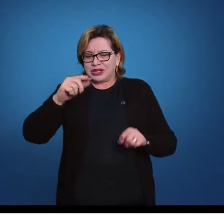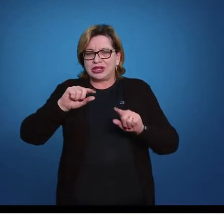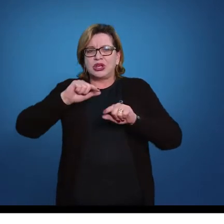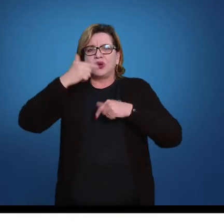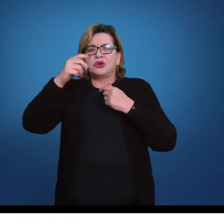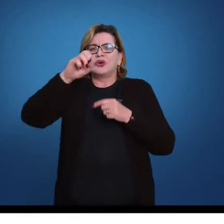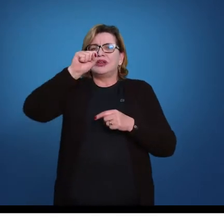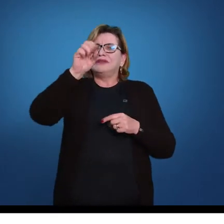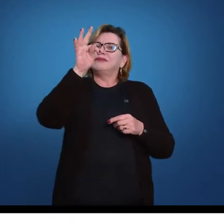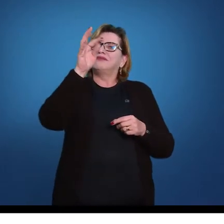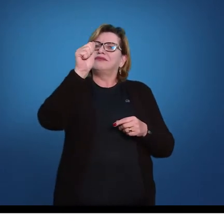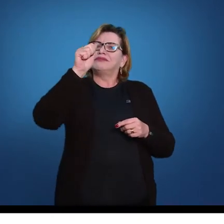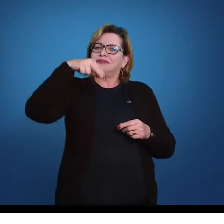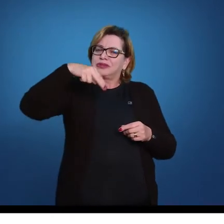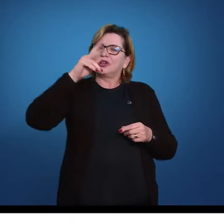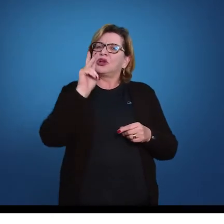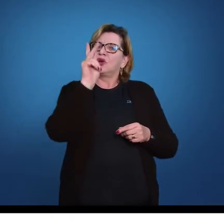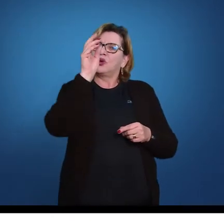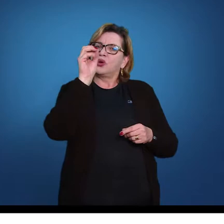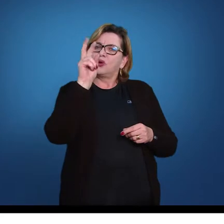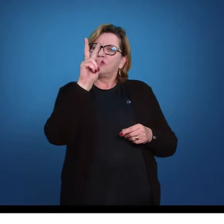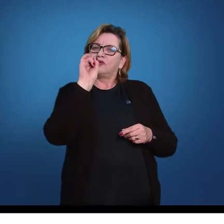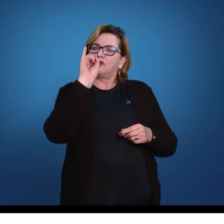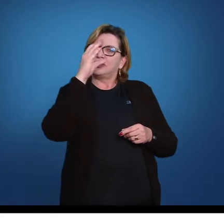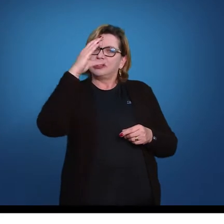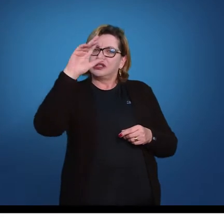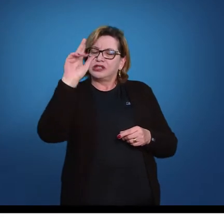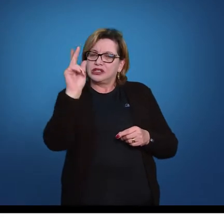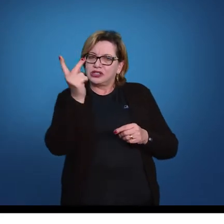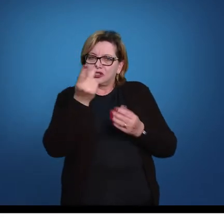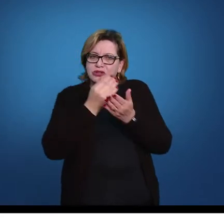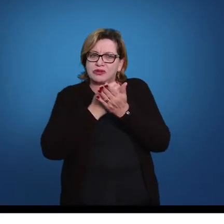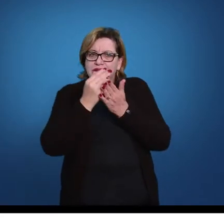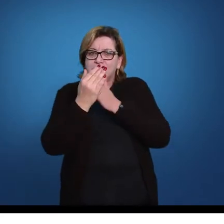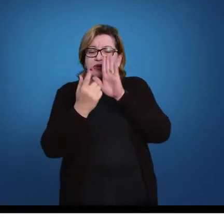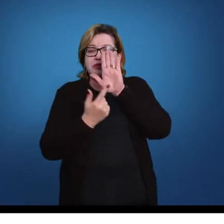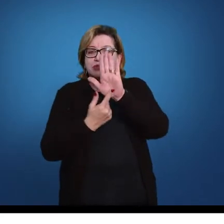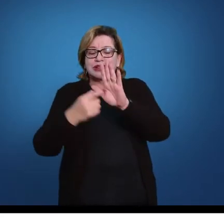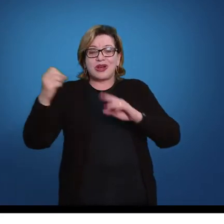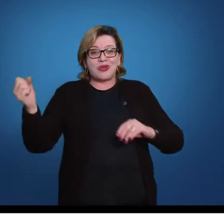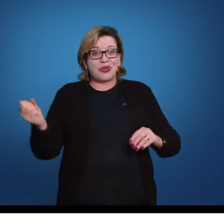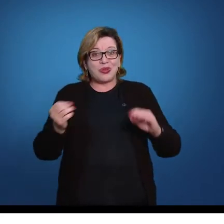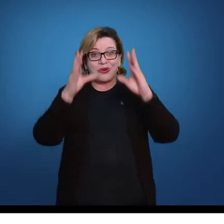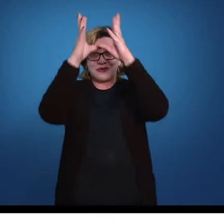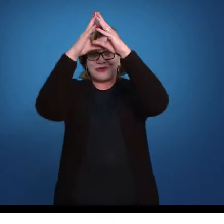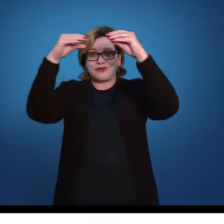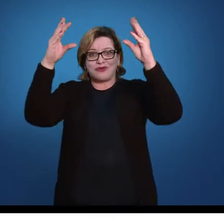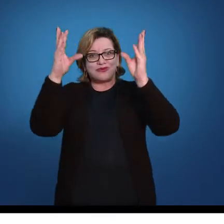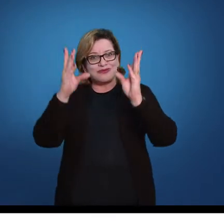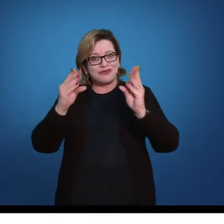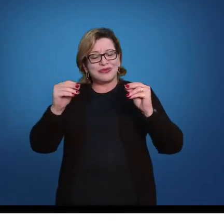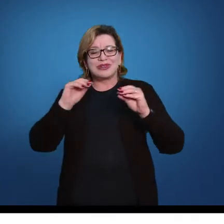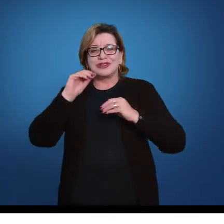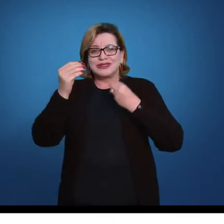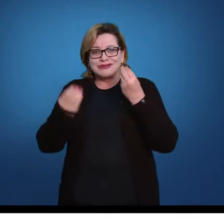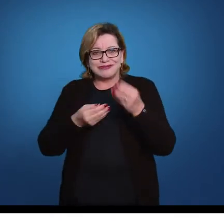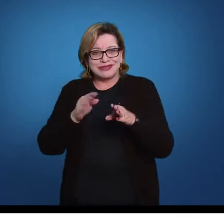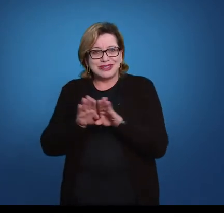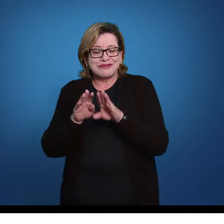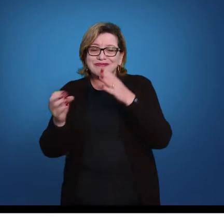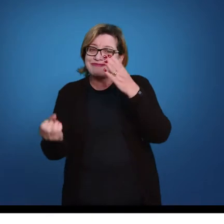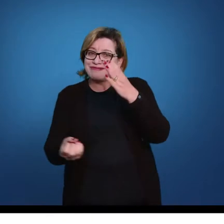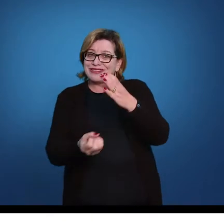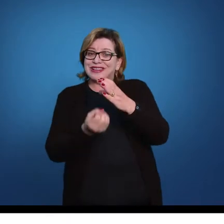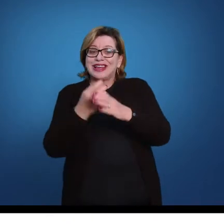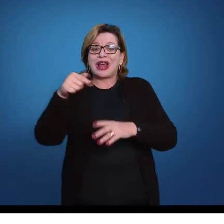famílias, então, começaram a configurar uma nova forma de circo e, efetivamente, criar